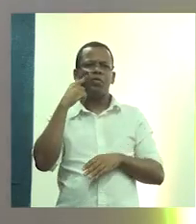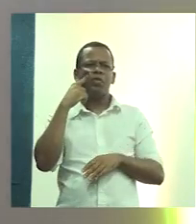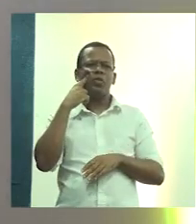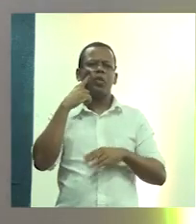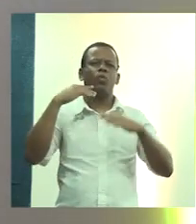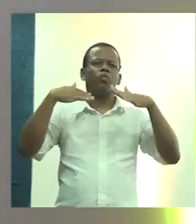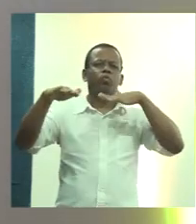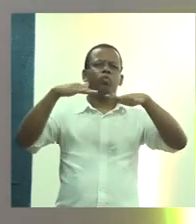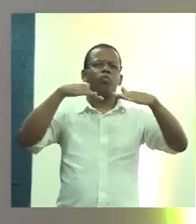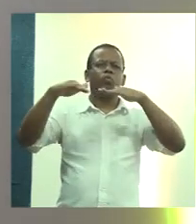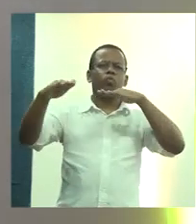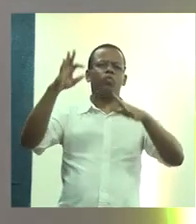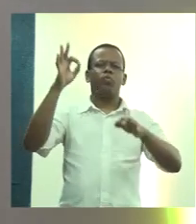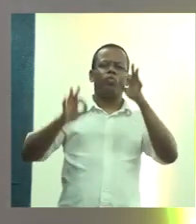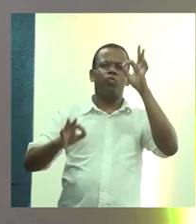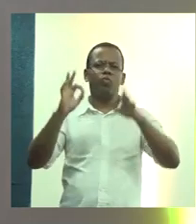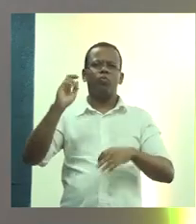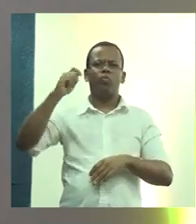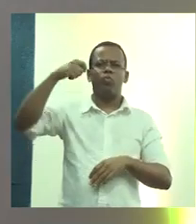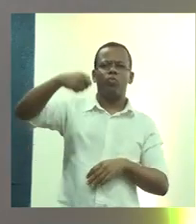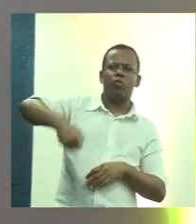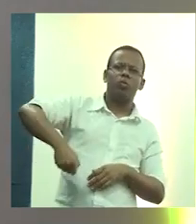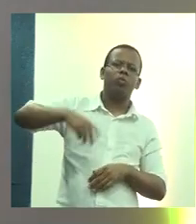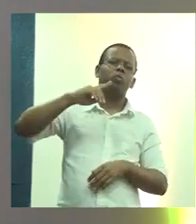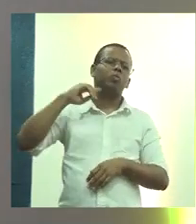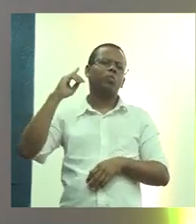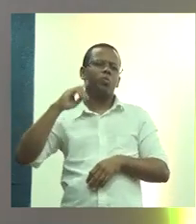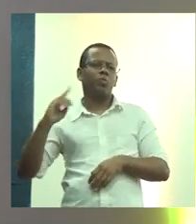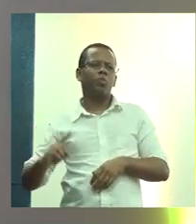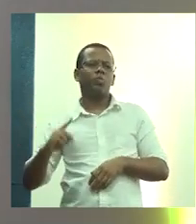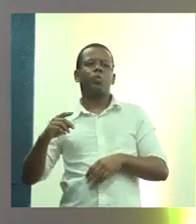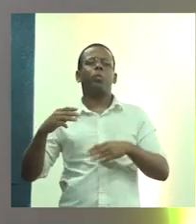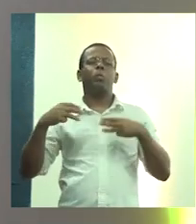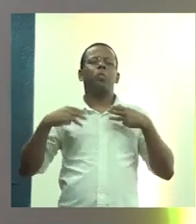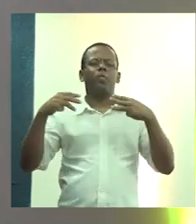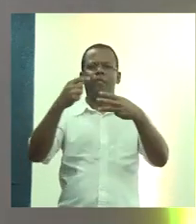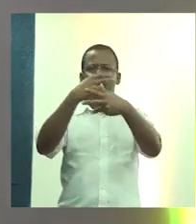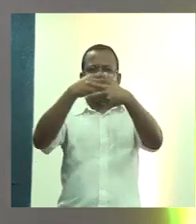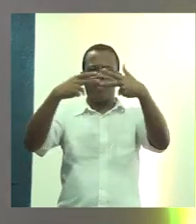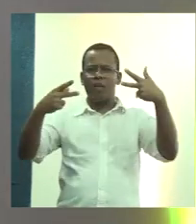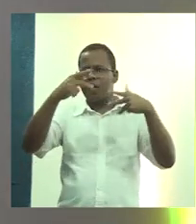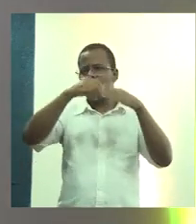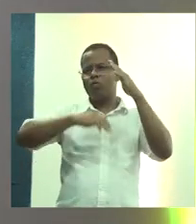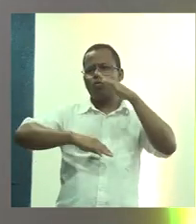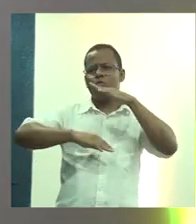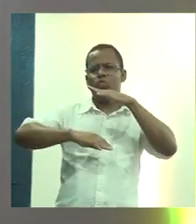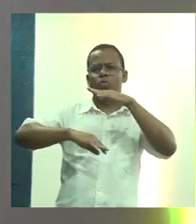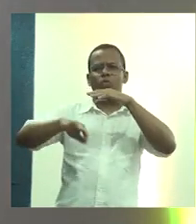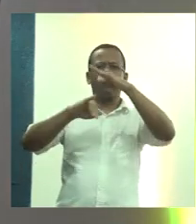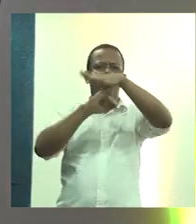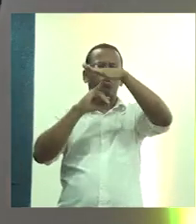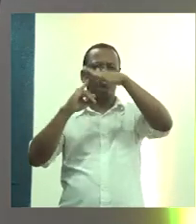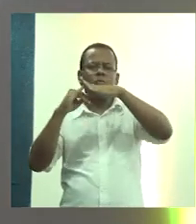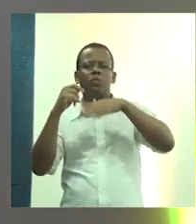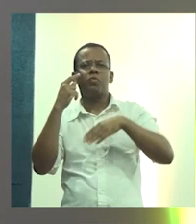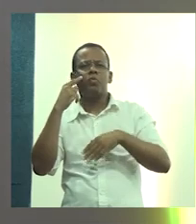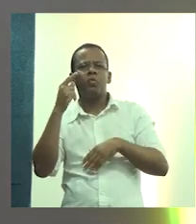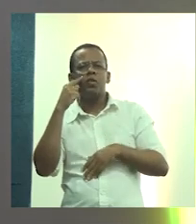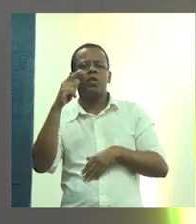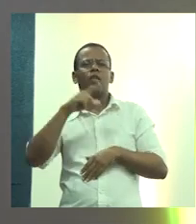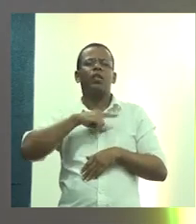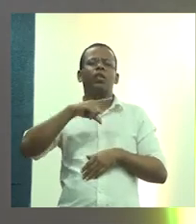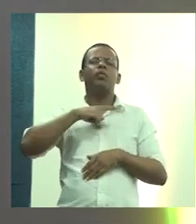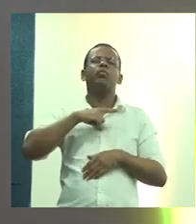de Ministério Público, Defensoria Pública, vários agentes ali. Nós temos uma situação no Rio Grande do Sul que se chama Federação